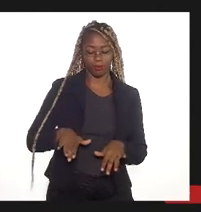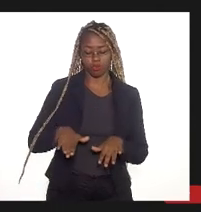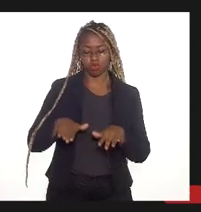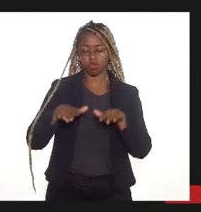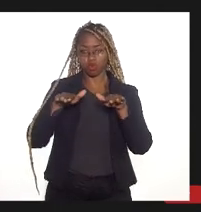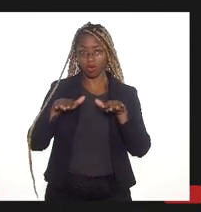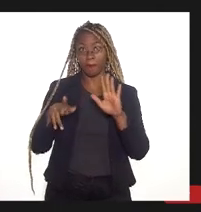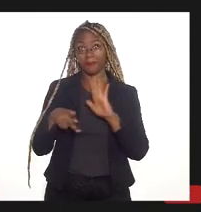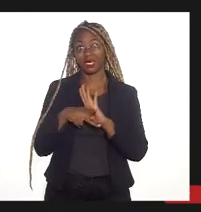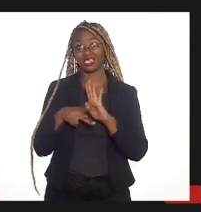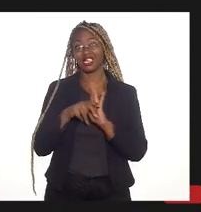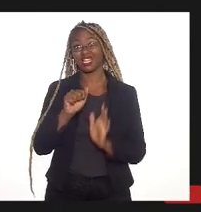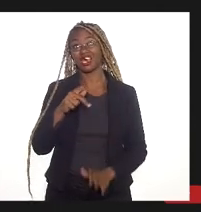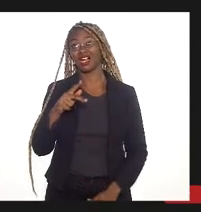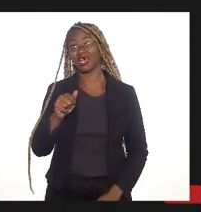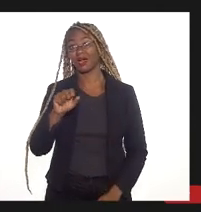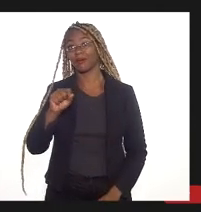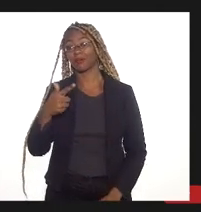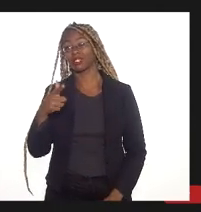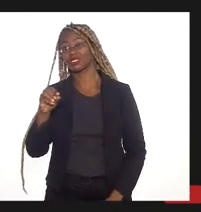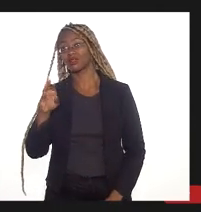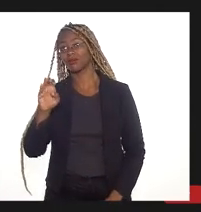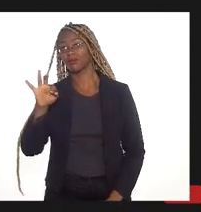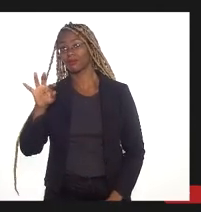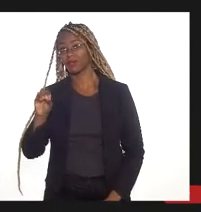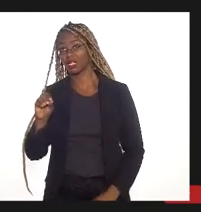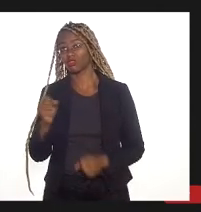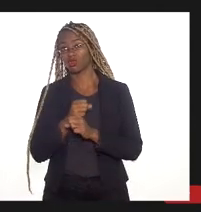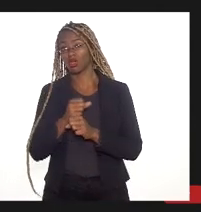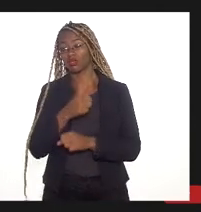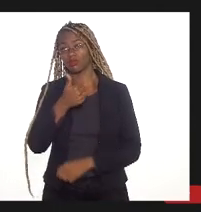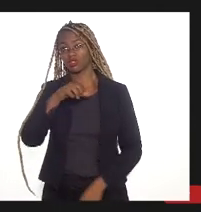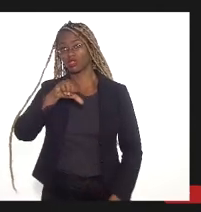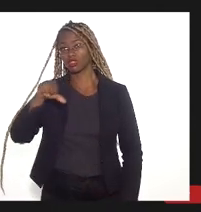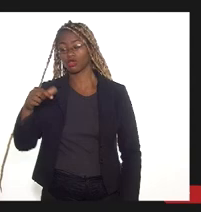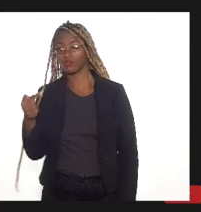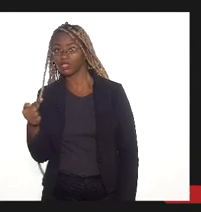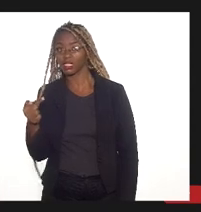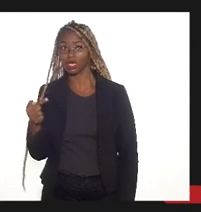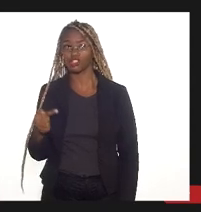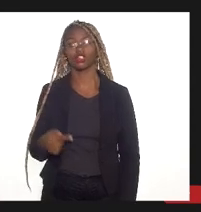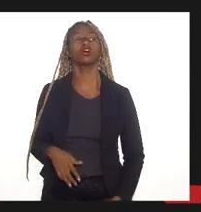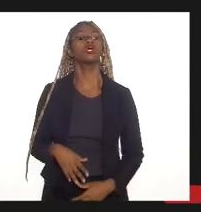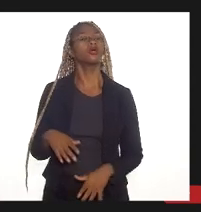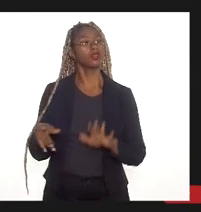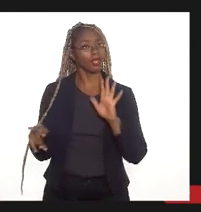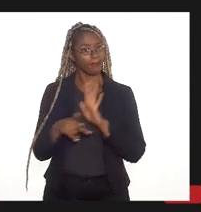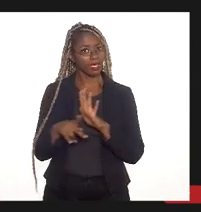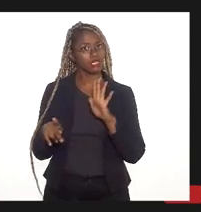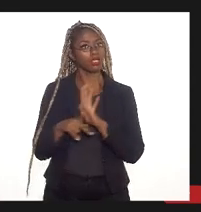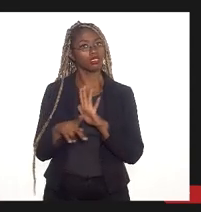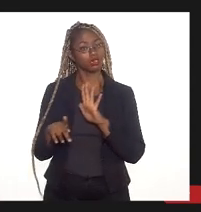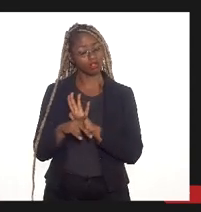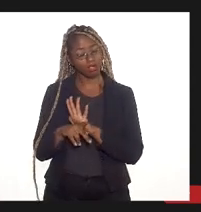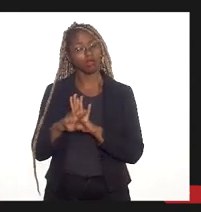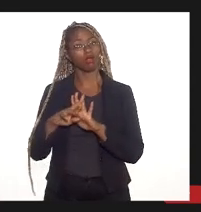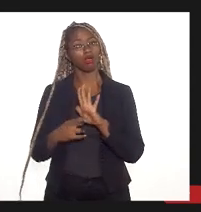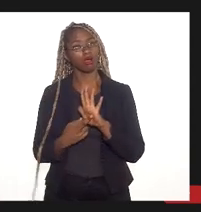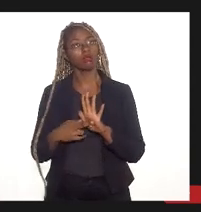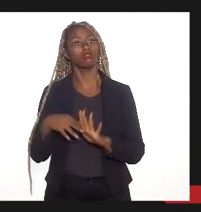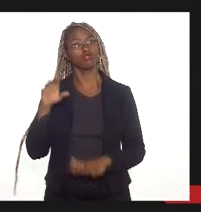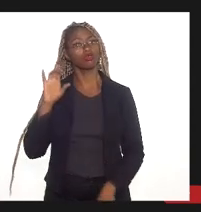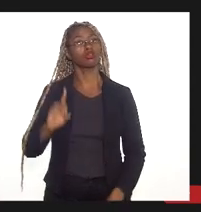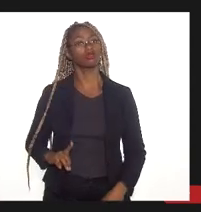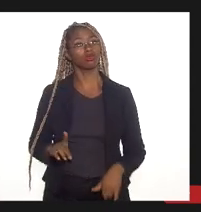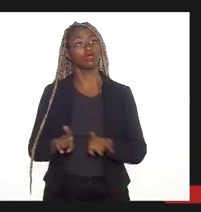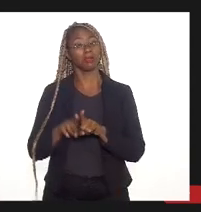São Bento quando foi criada em 1997. No Plano Diretor, fazia parte como APA e área de interesse ambiental.